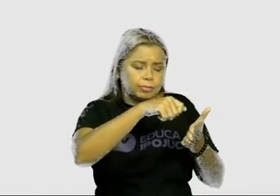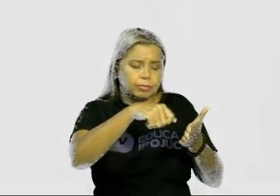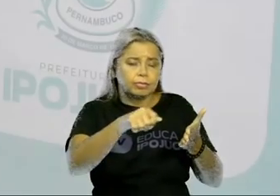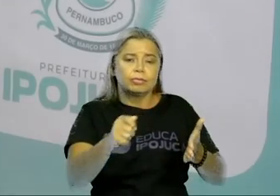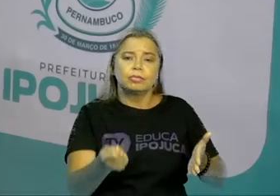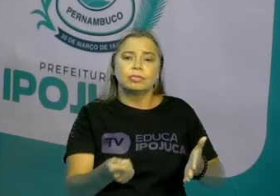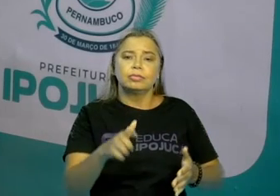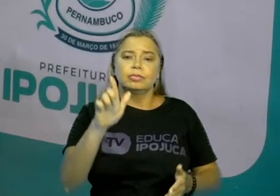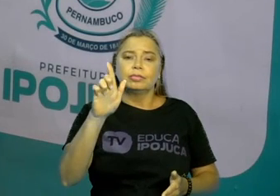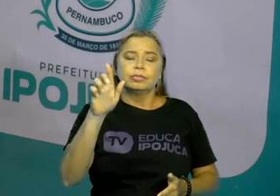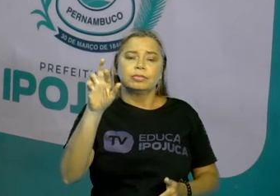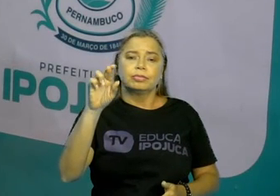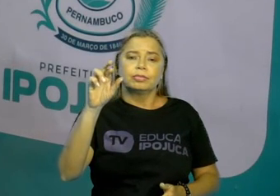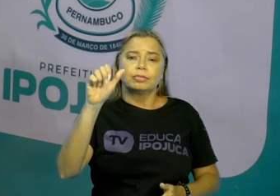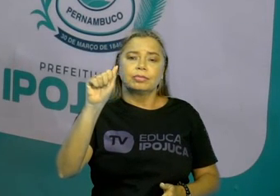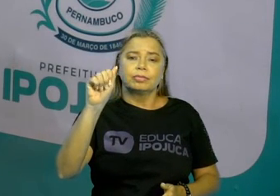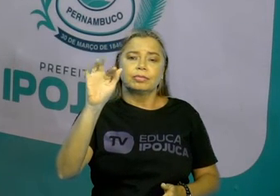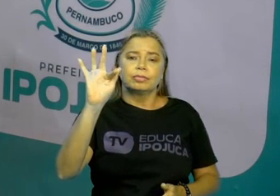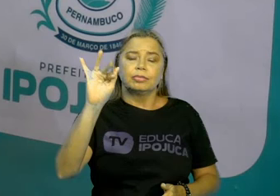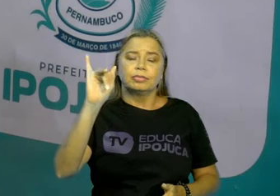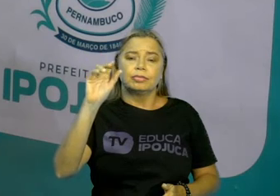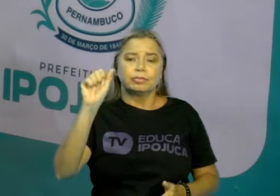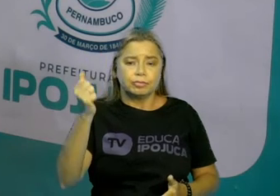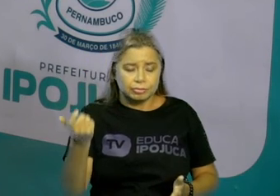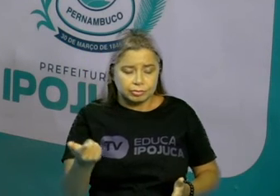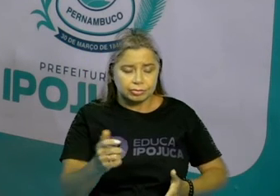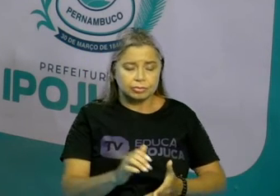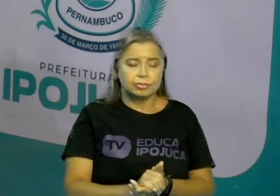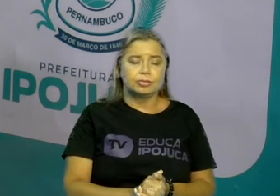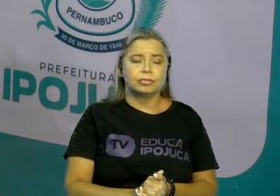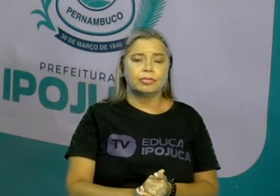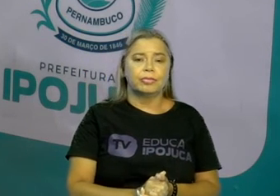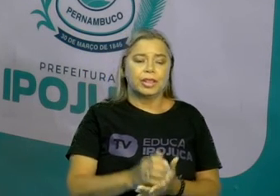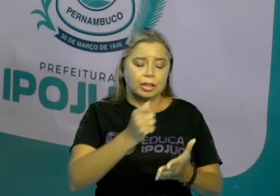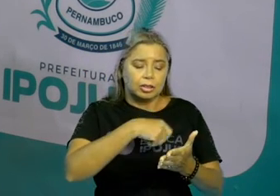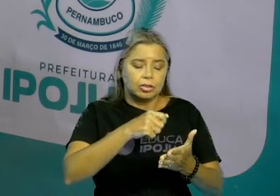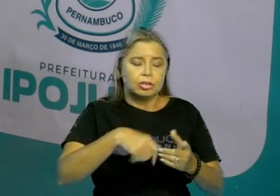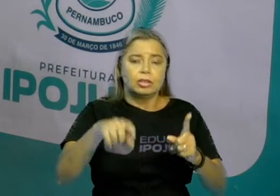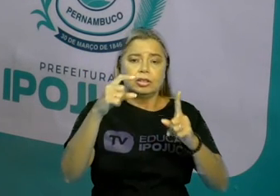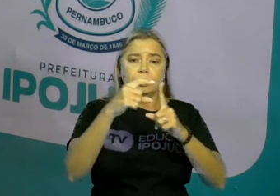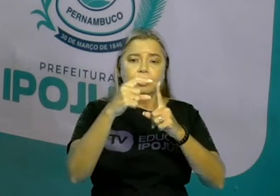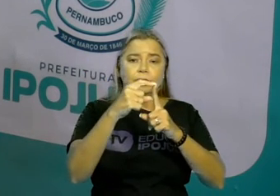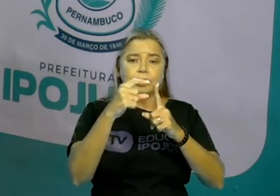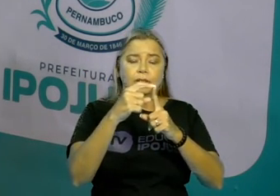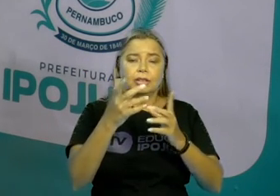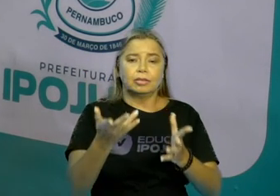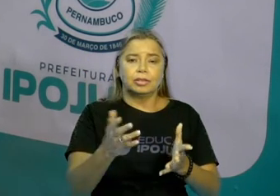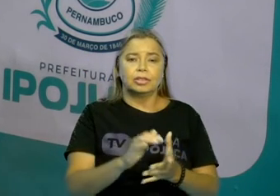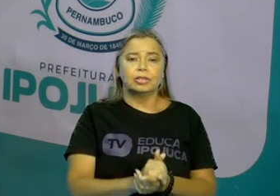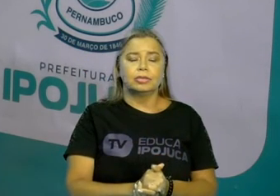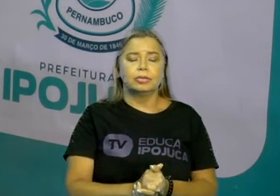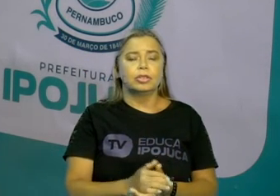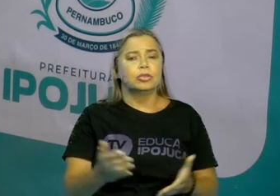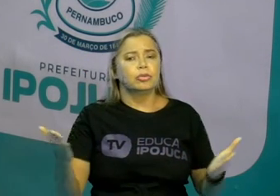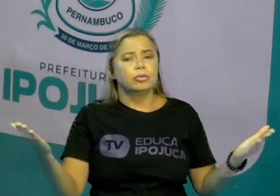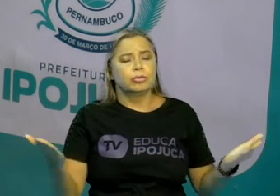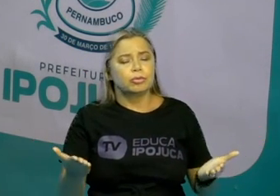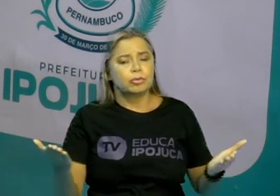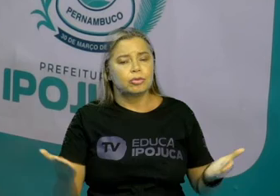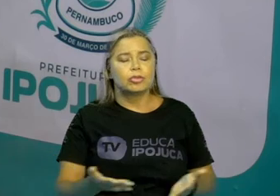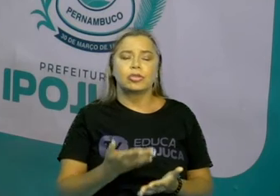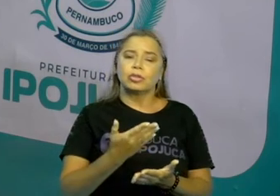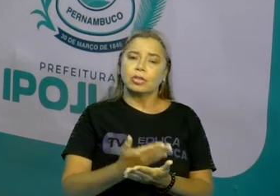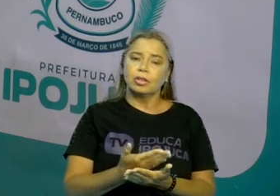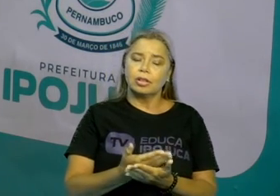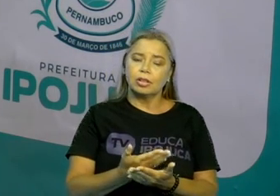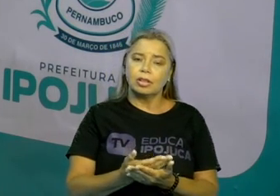grafia, que é a escrita ortográfica das palavras. Esse foi o nosso tema de hoje, o que a gente